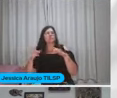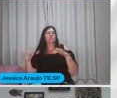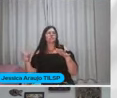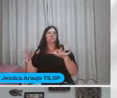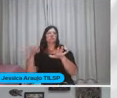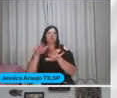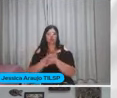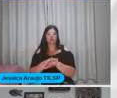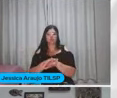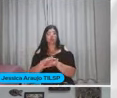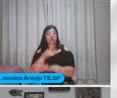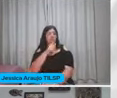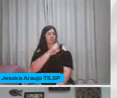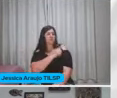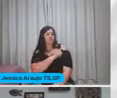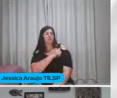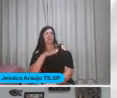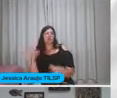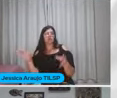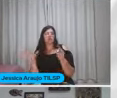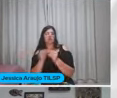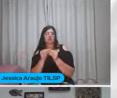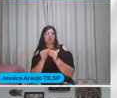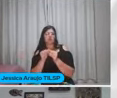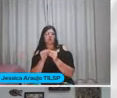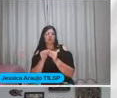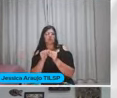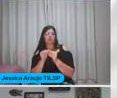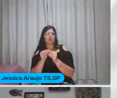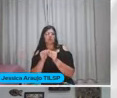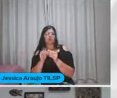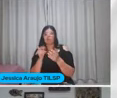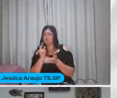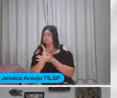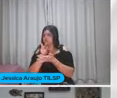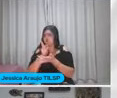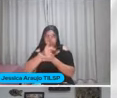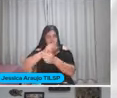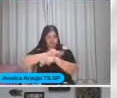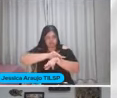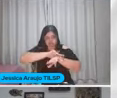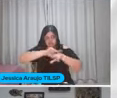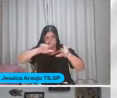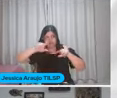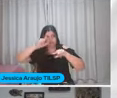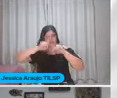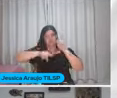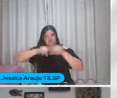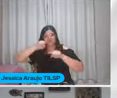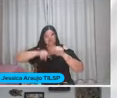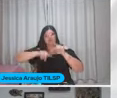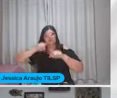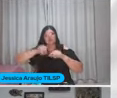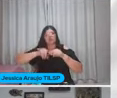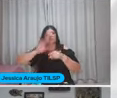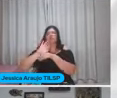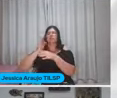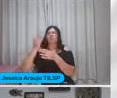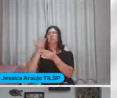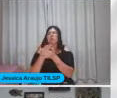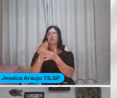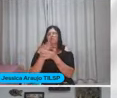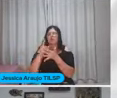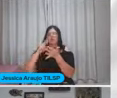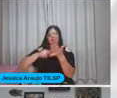Pra gestão Resumindo É uma infinidade De materiais De recursos De videoaulas De